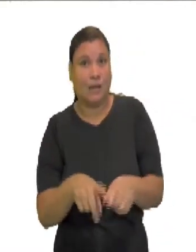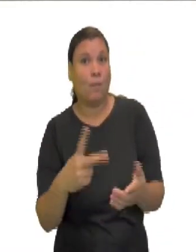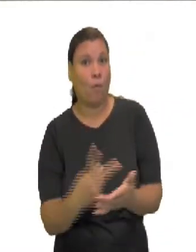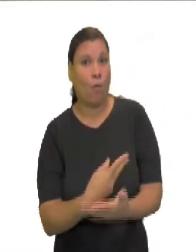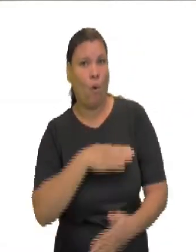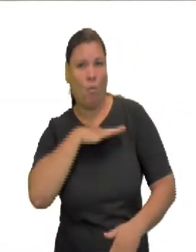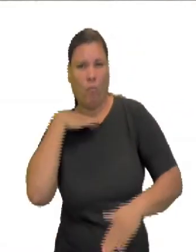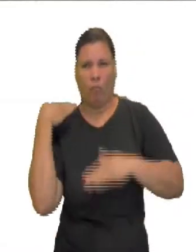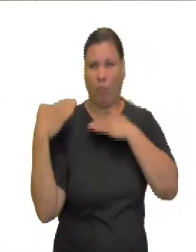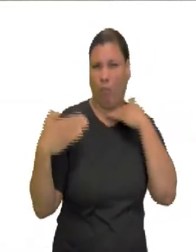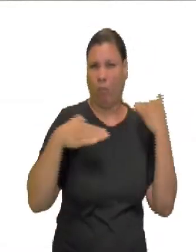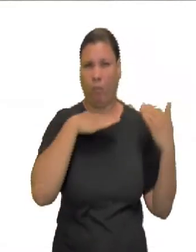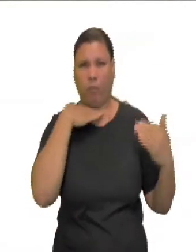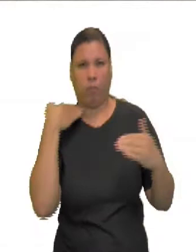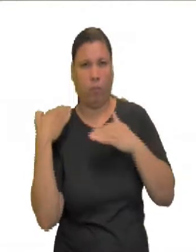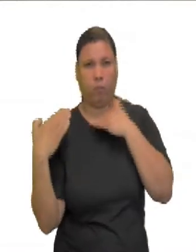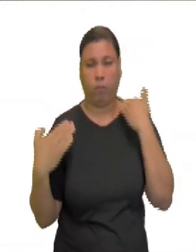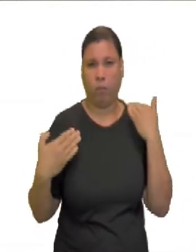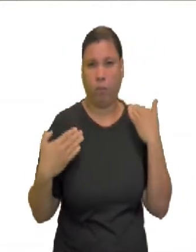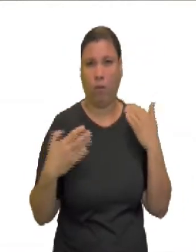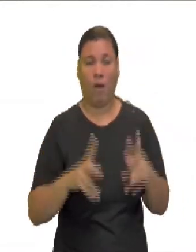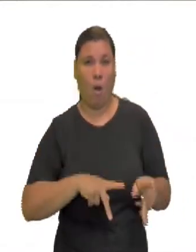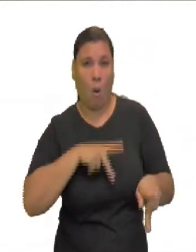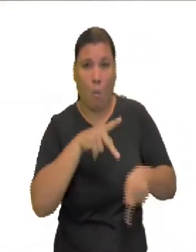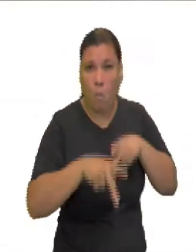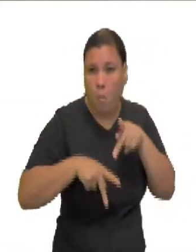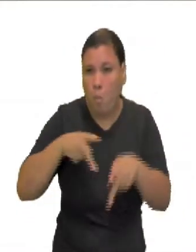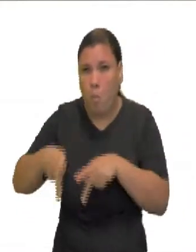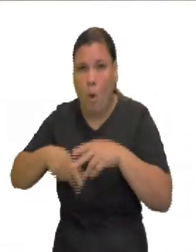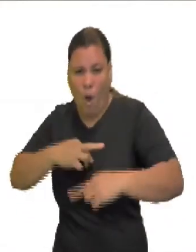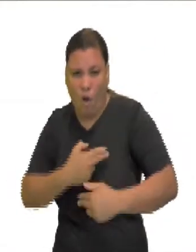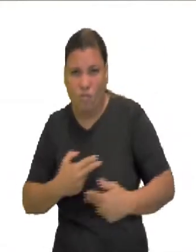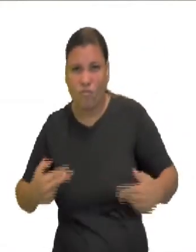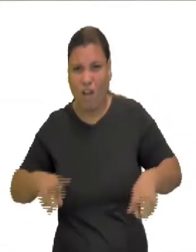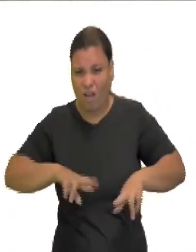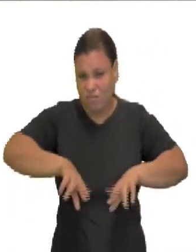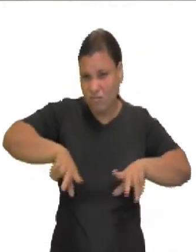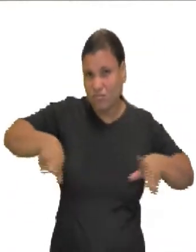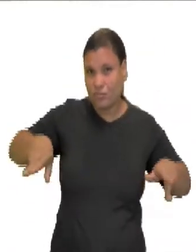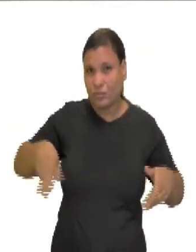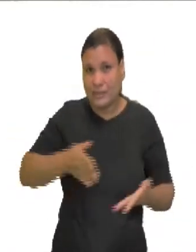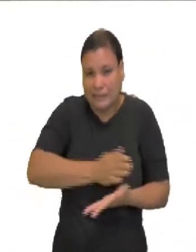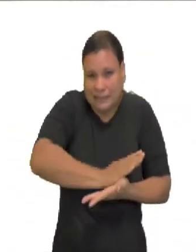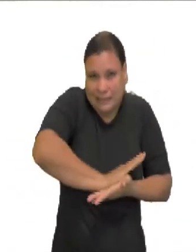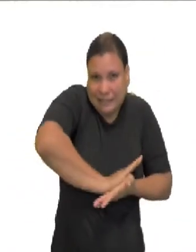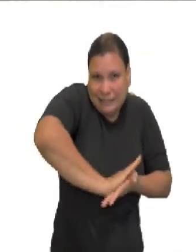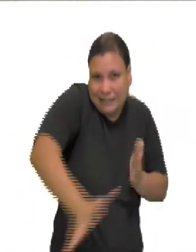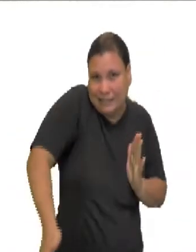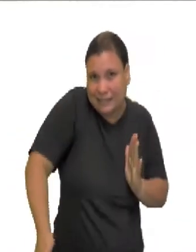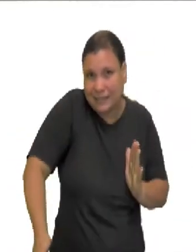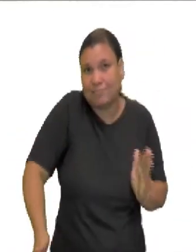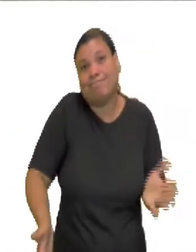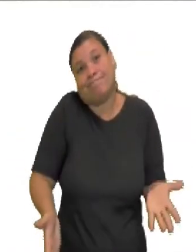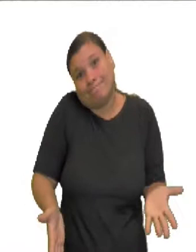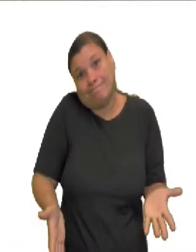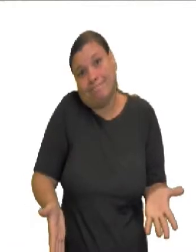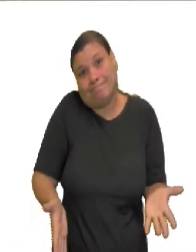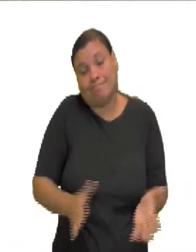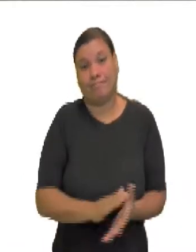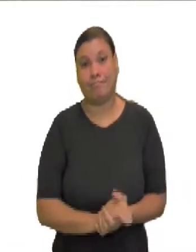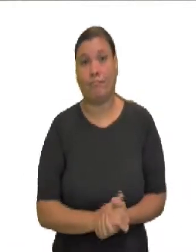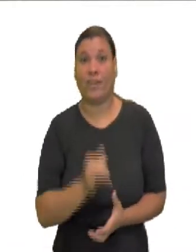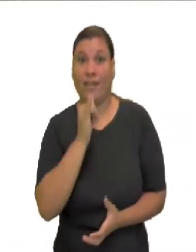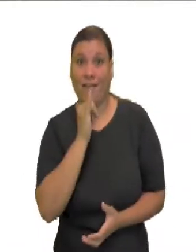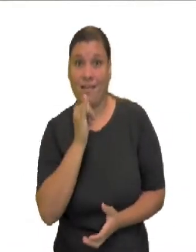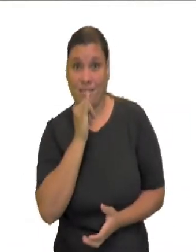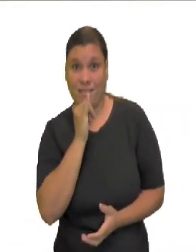destruição de diversas populações que habitavam o continente americano, das quais se destacavam